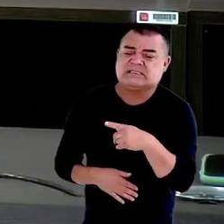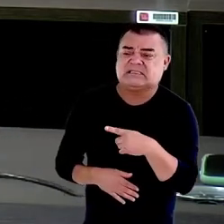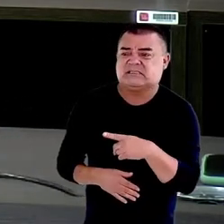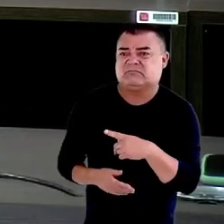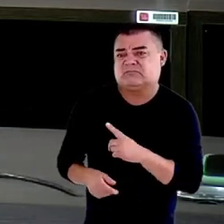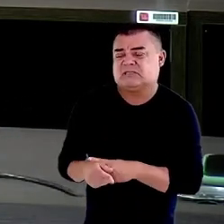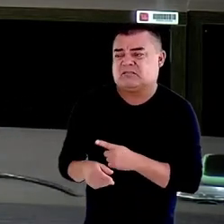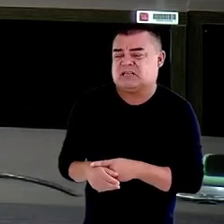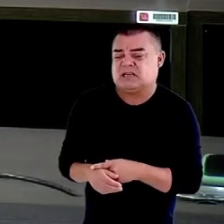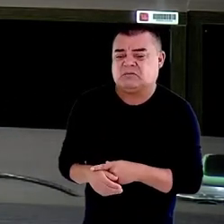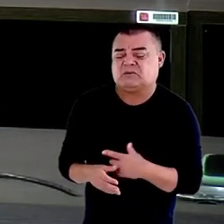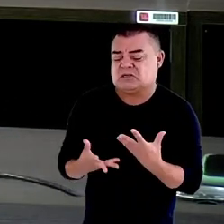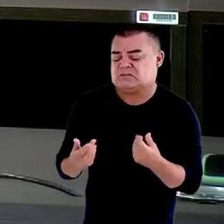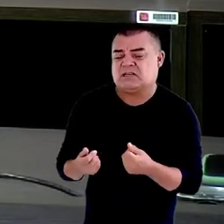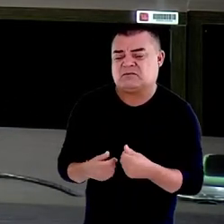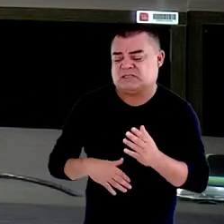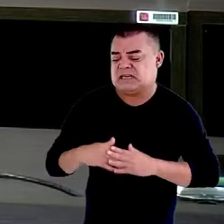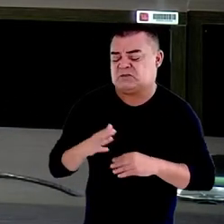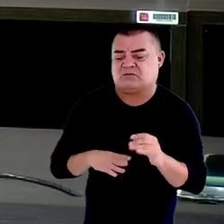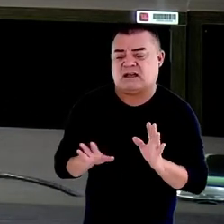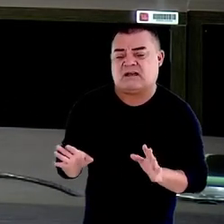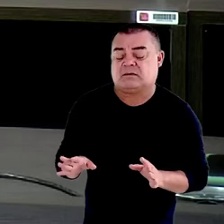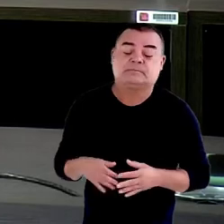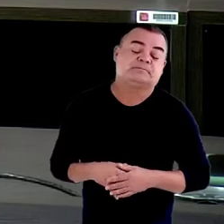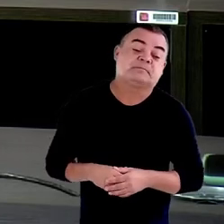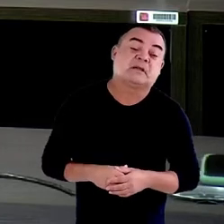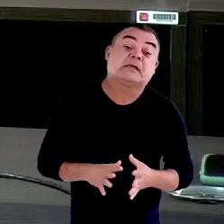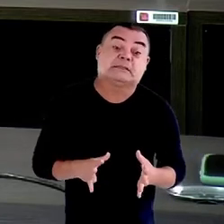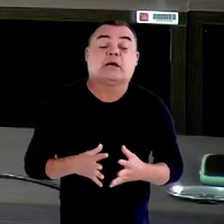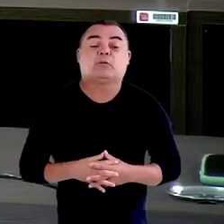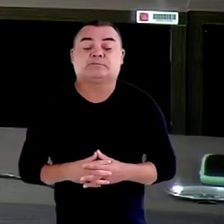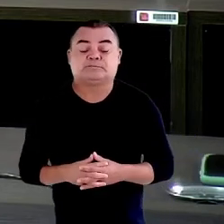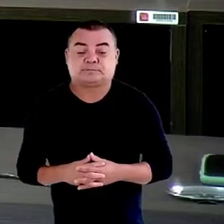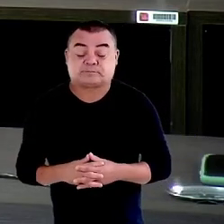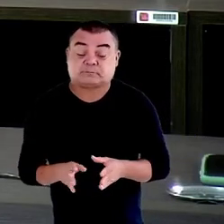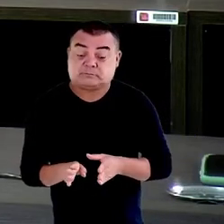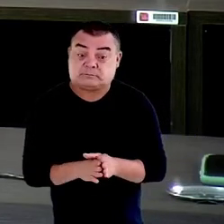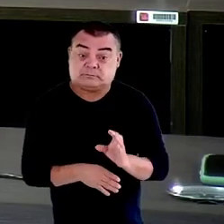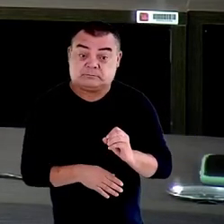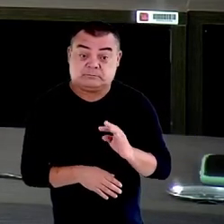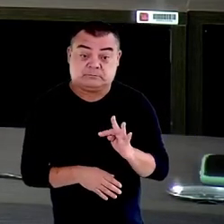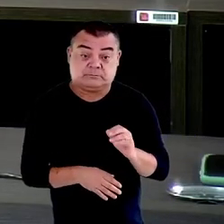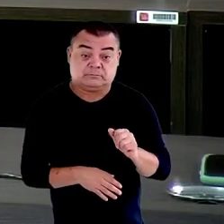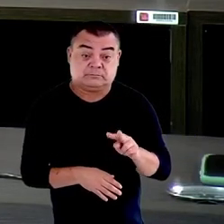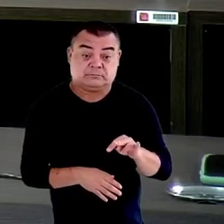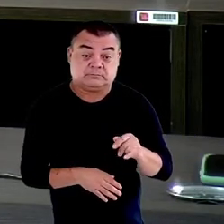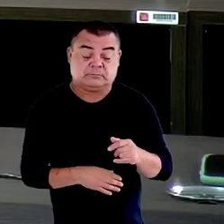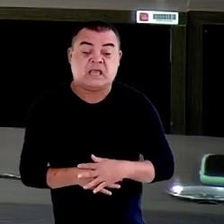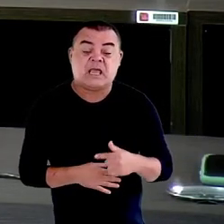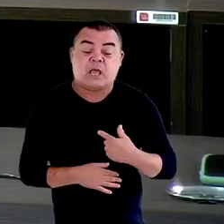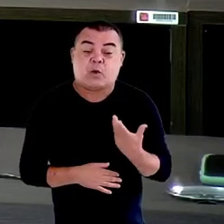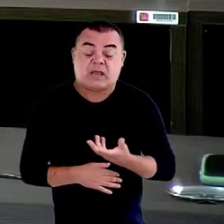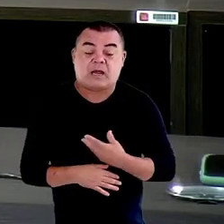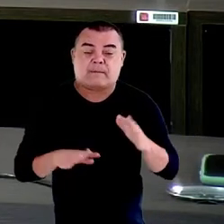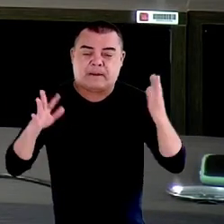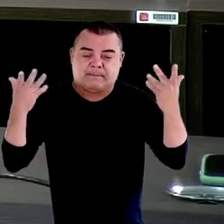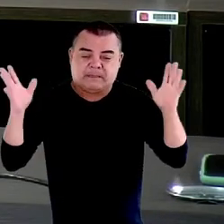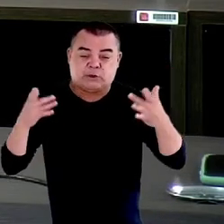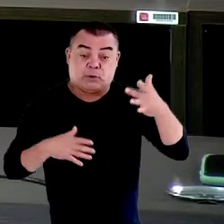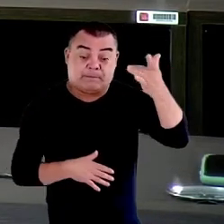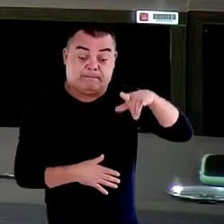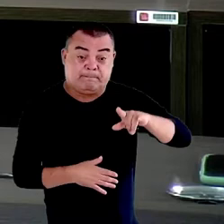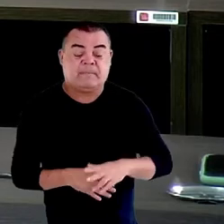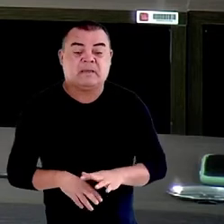atuar nisso aí. Então, Conselheiro Otávio, eu quero parabenizar mais uma vez pela